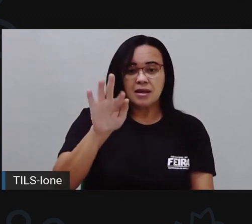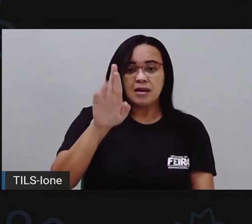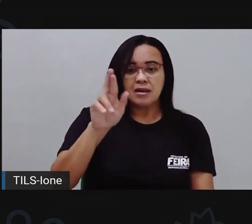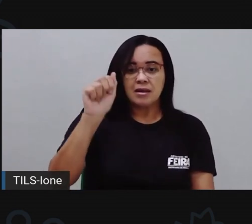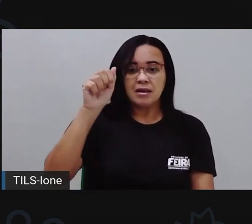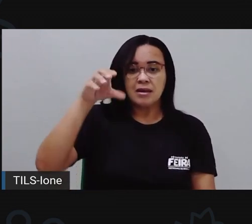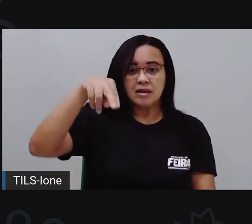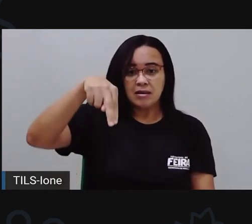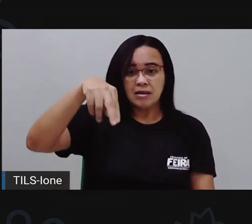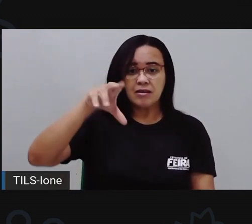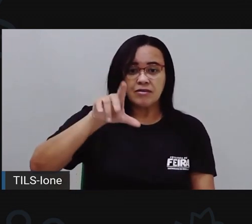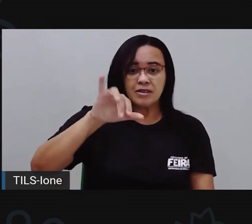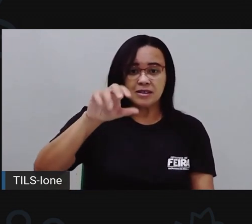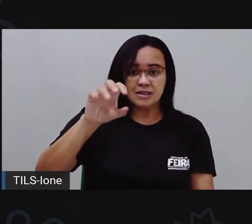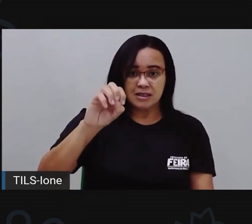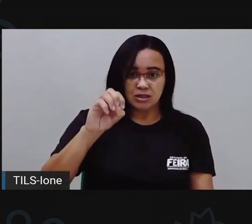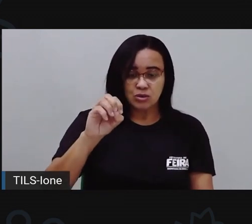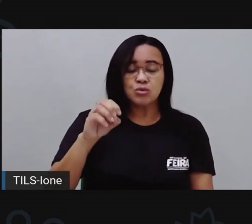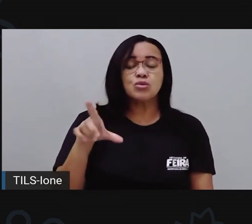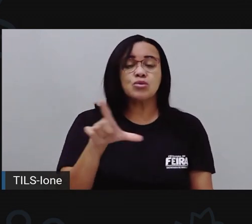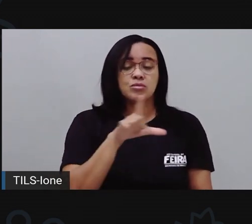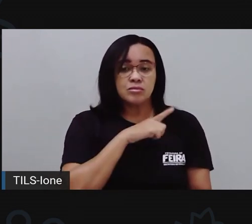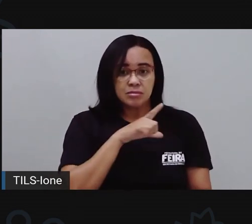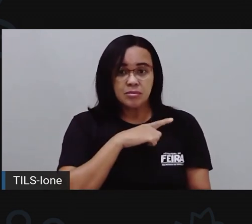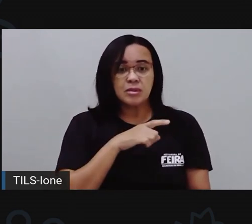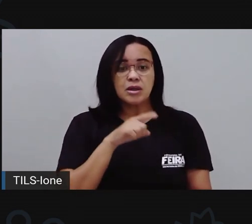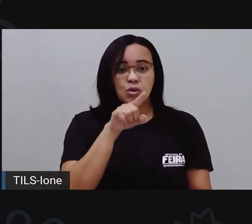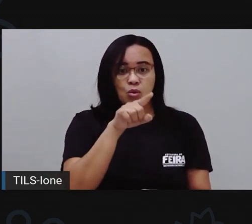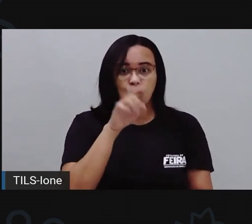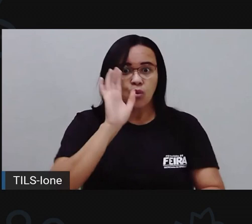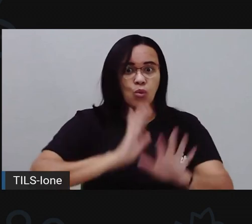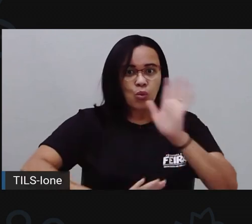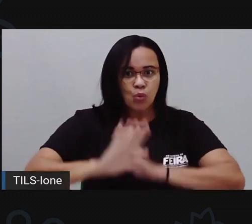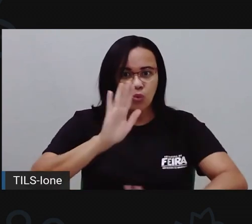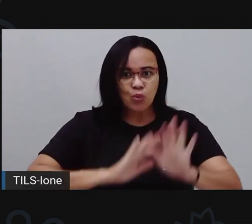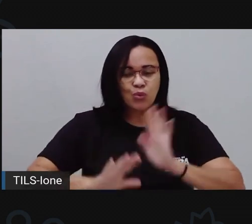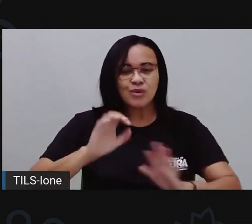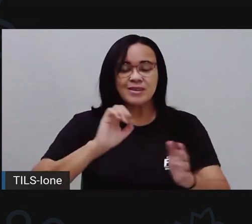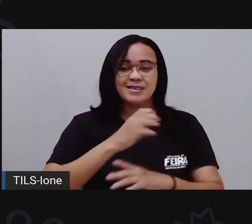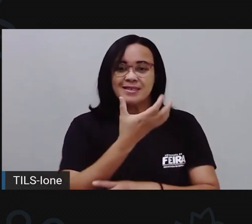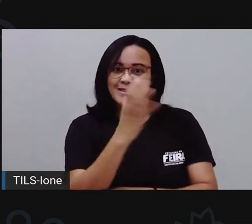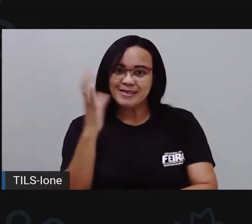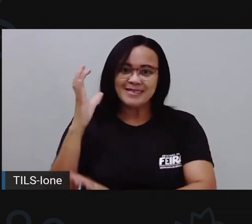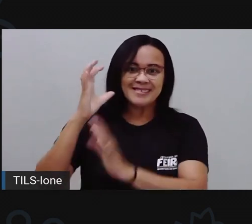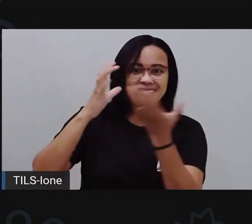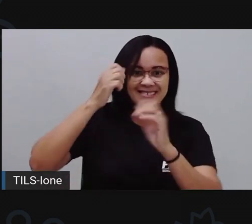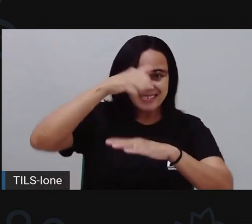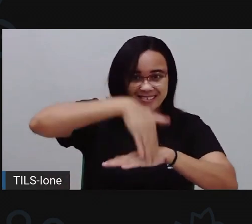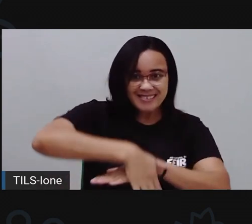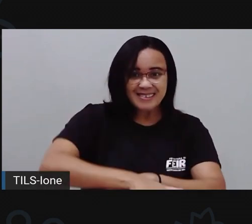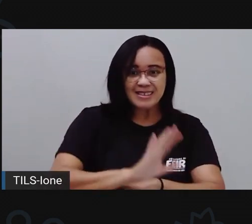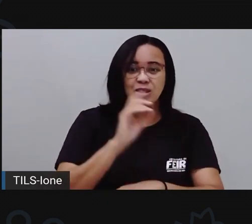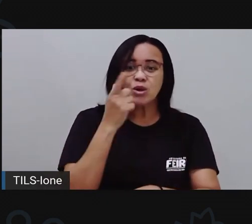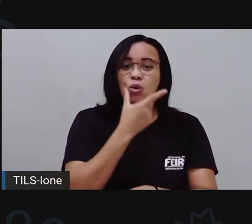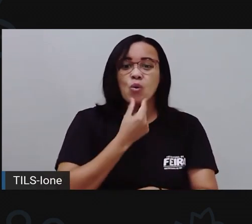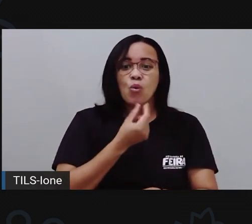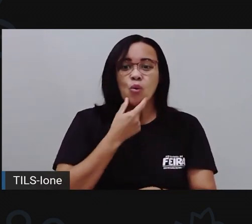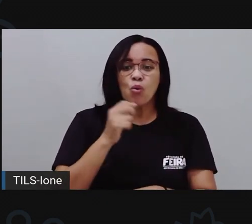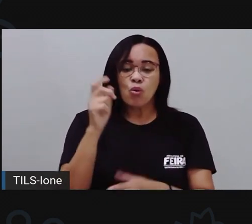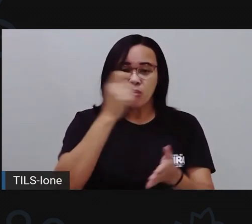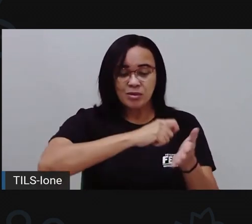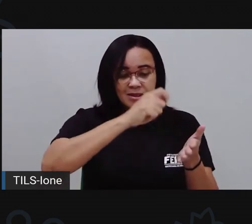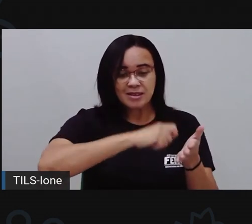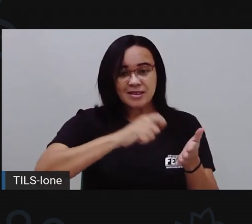Zelo ao meio ambiente de Ademar José de Araú. Certo? Então, nós temos aqui esses